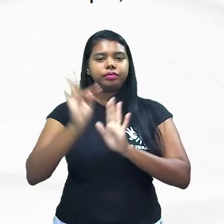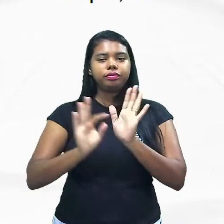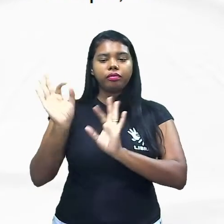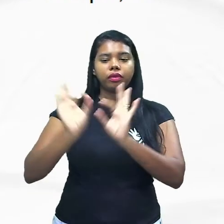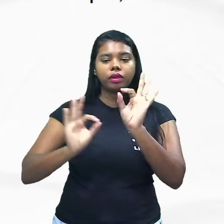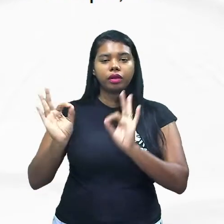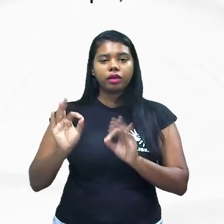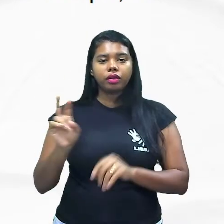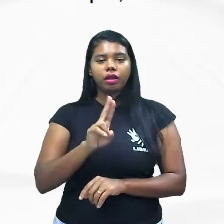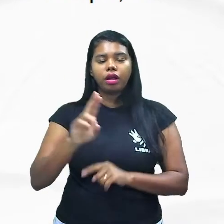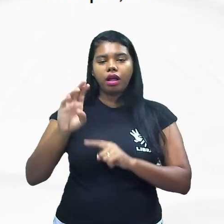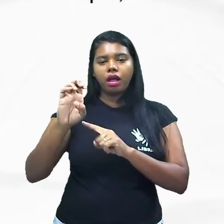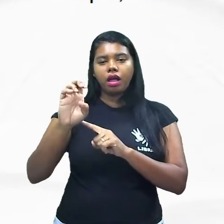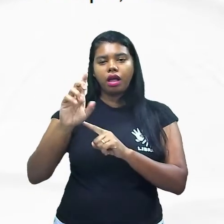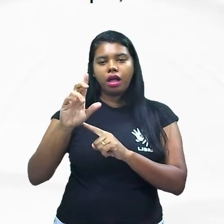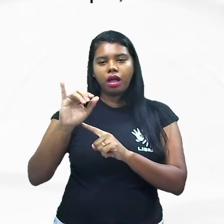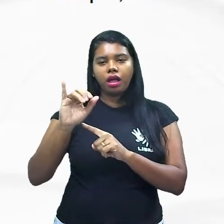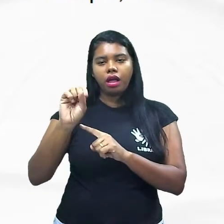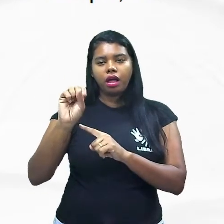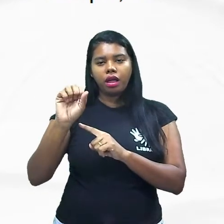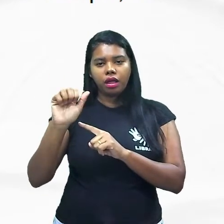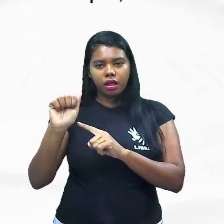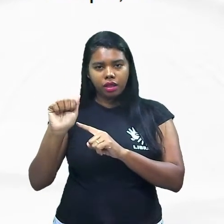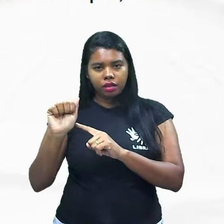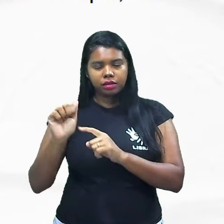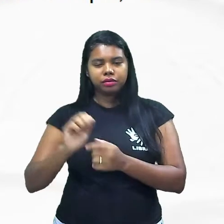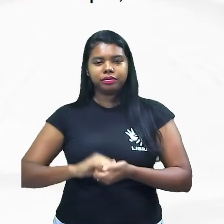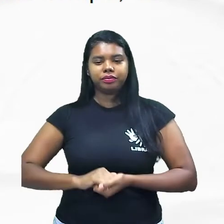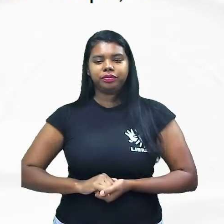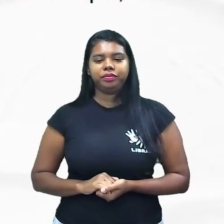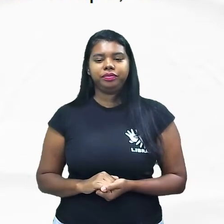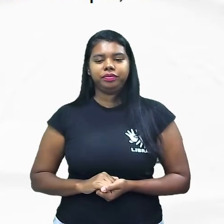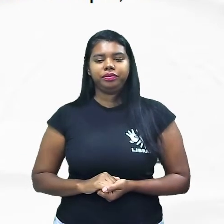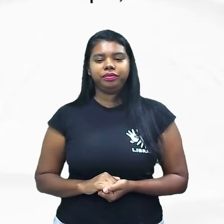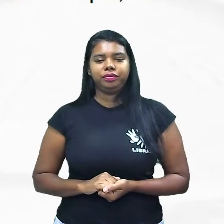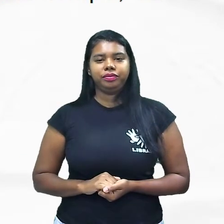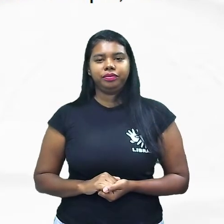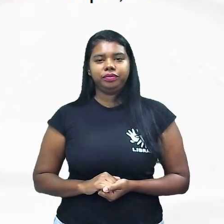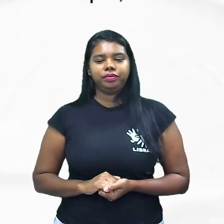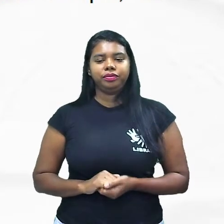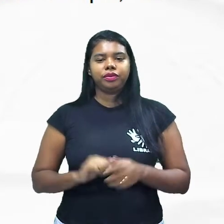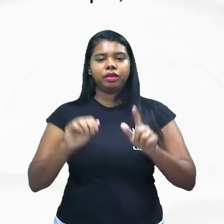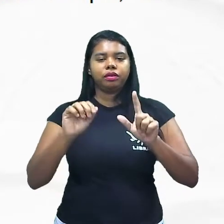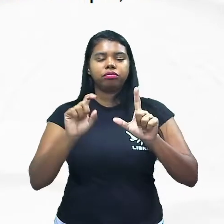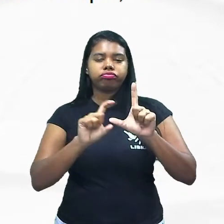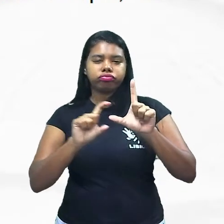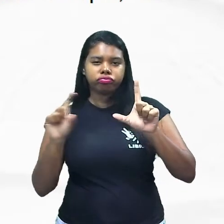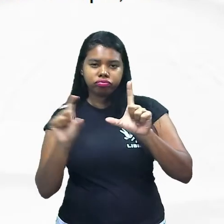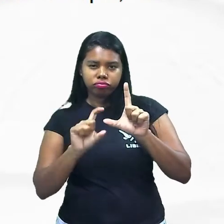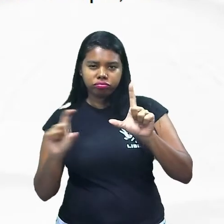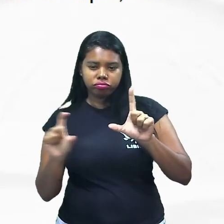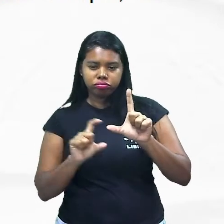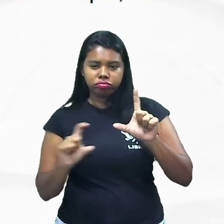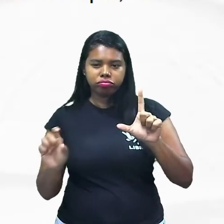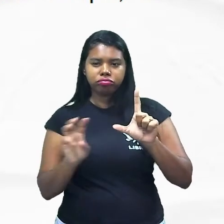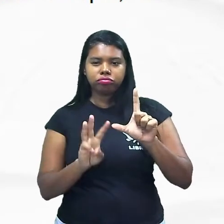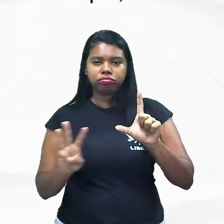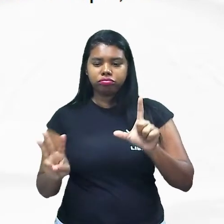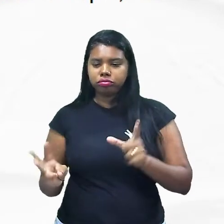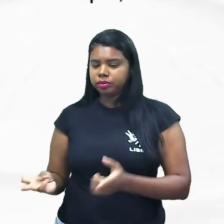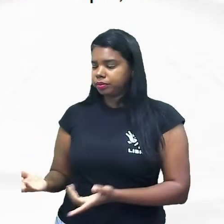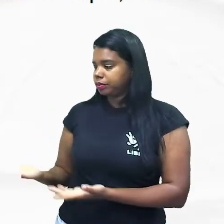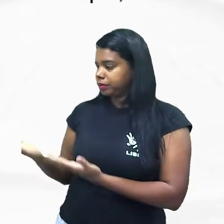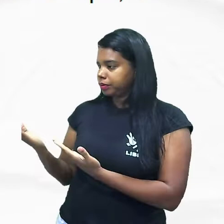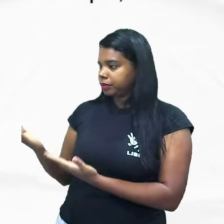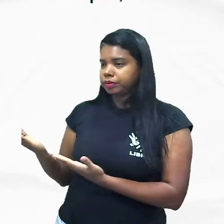Elias né Elias Caziz disponível no site ele coloca o site normalmente é um site e ele